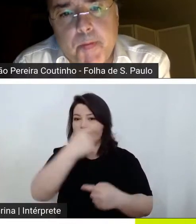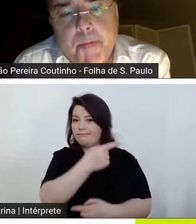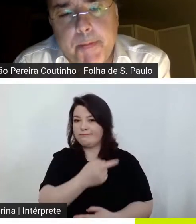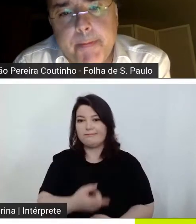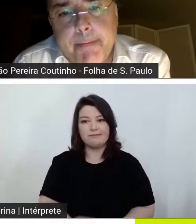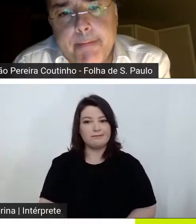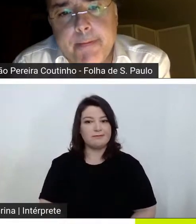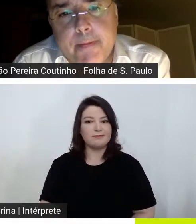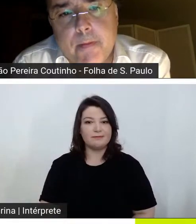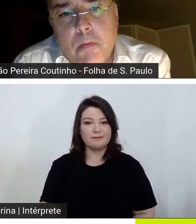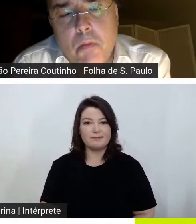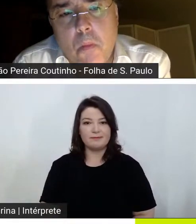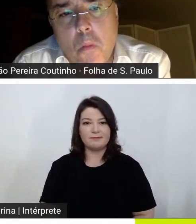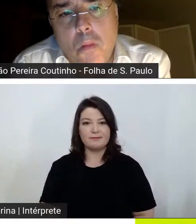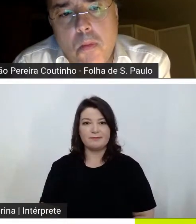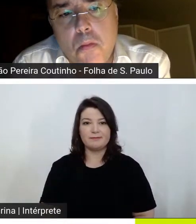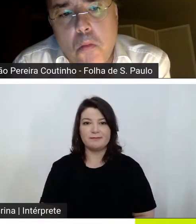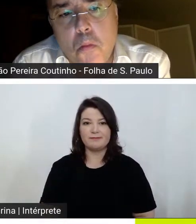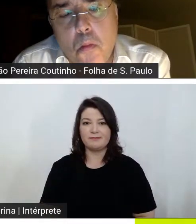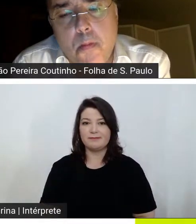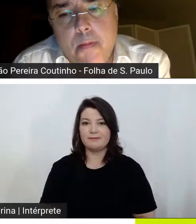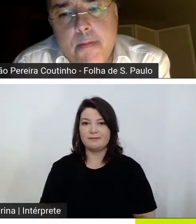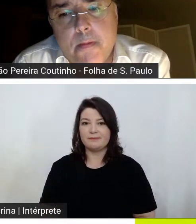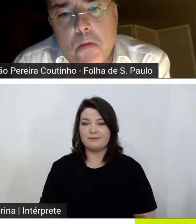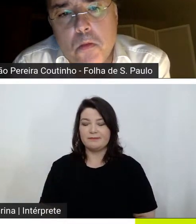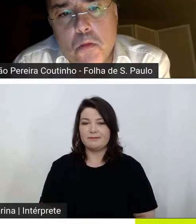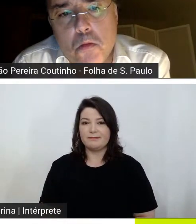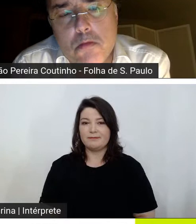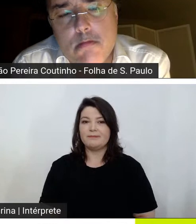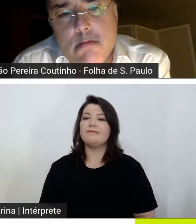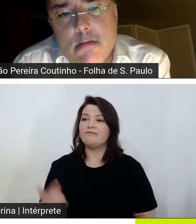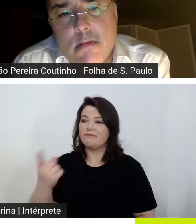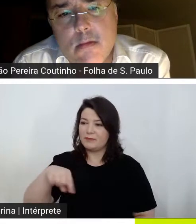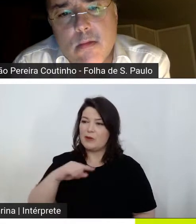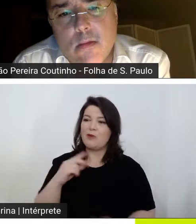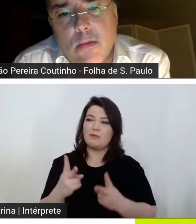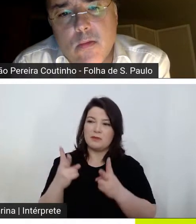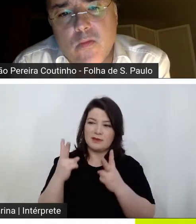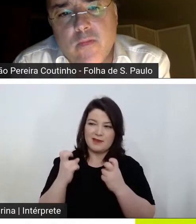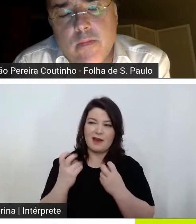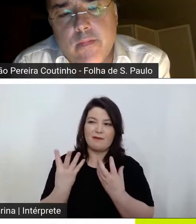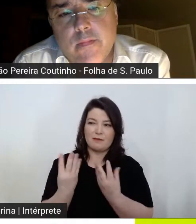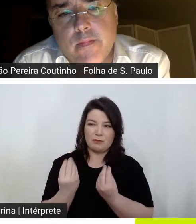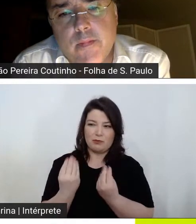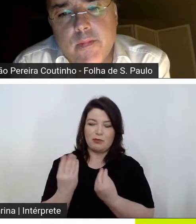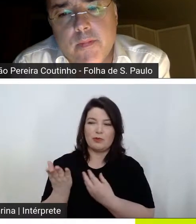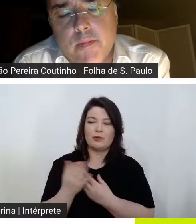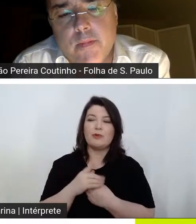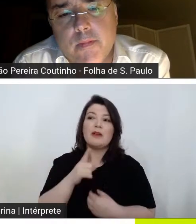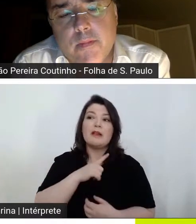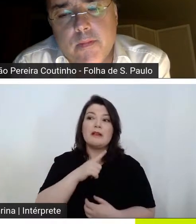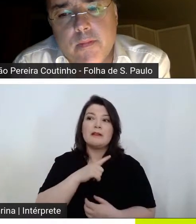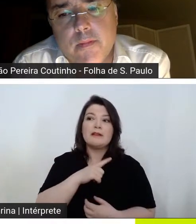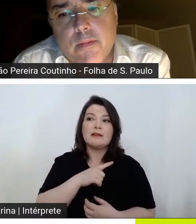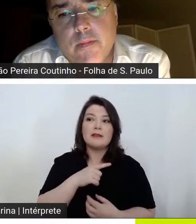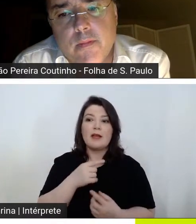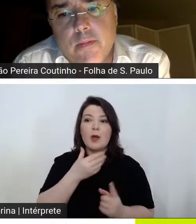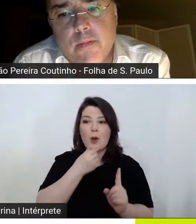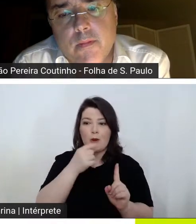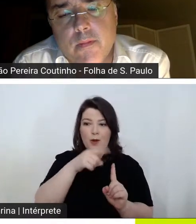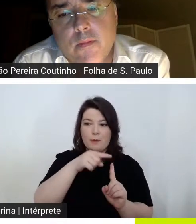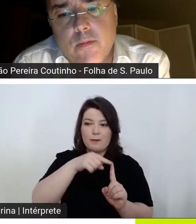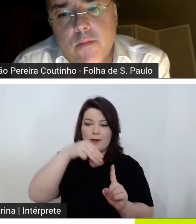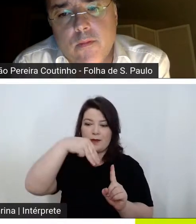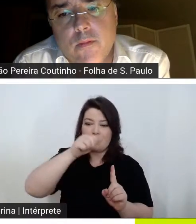Sim a gente observa muito isso eu acho que é o Marcelo Vinhar o analista urugual que fala dos